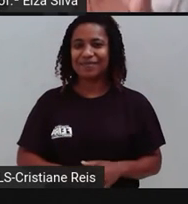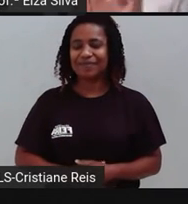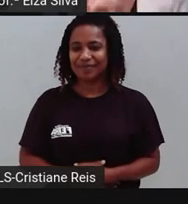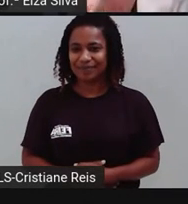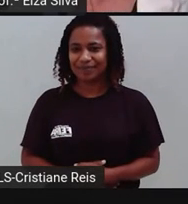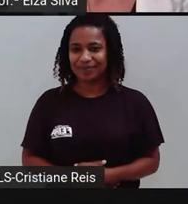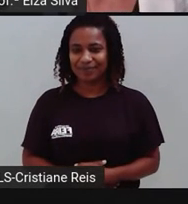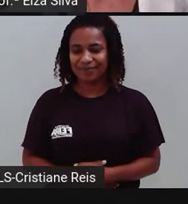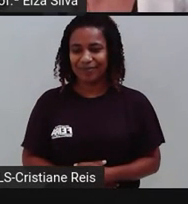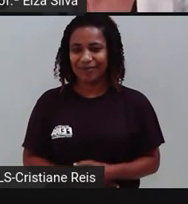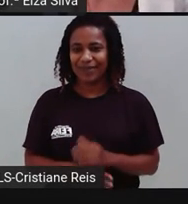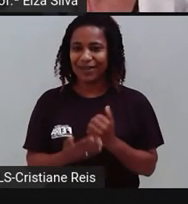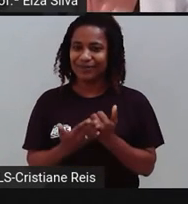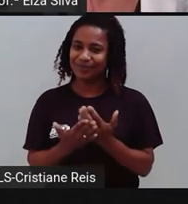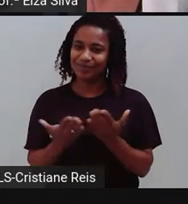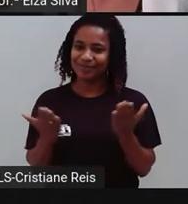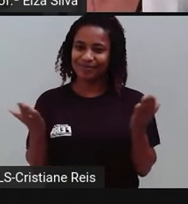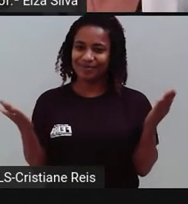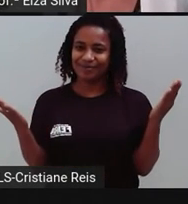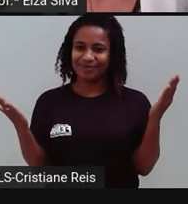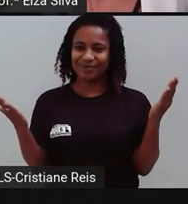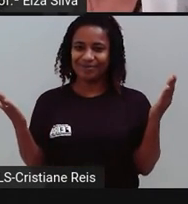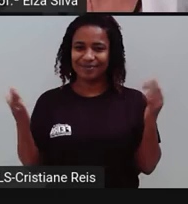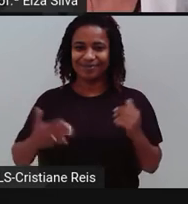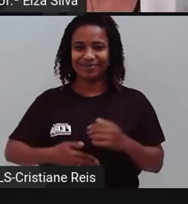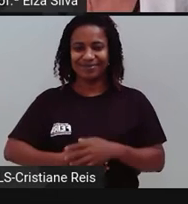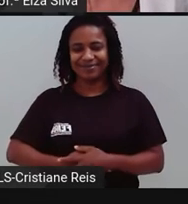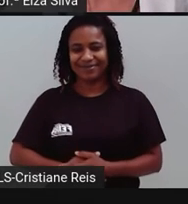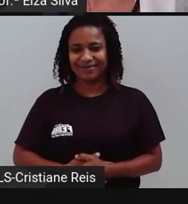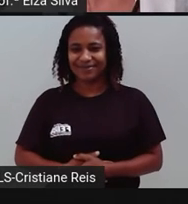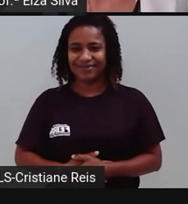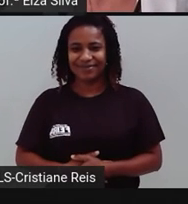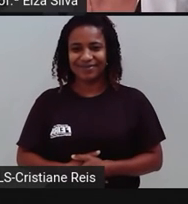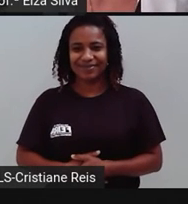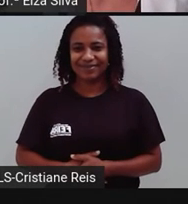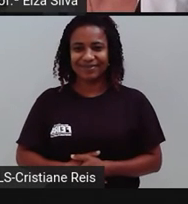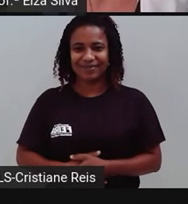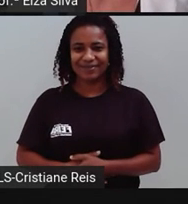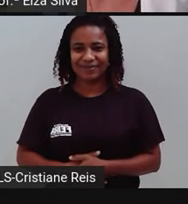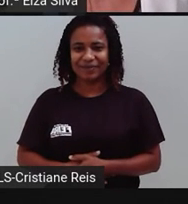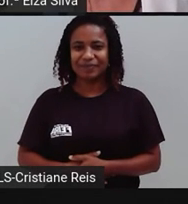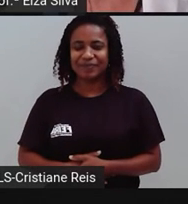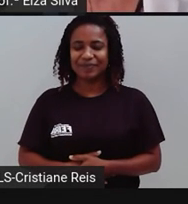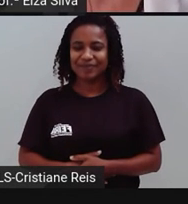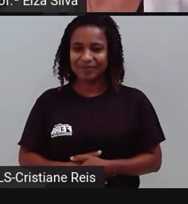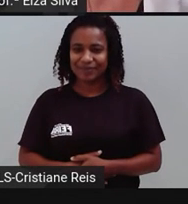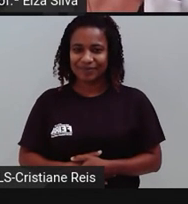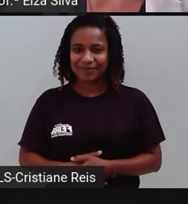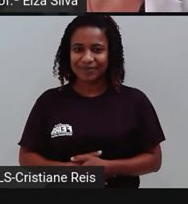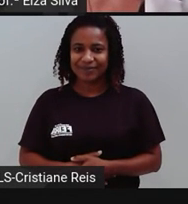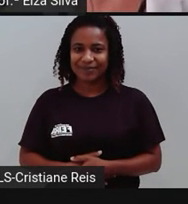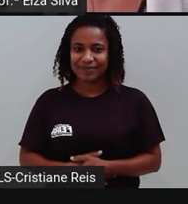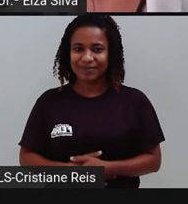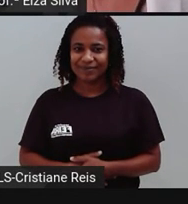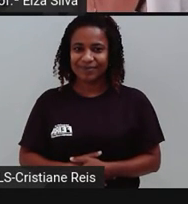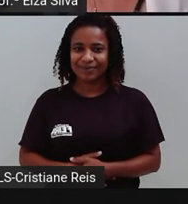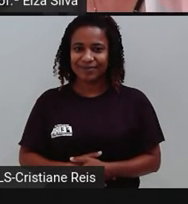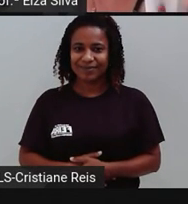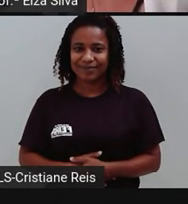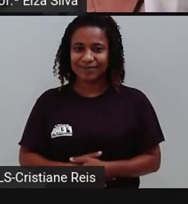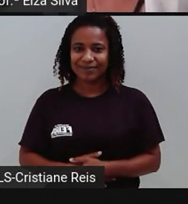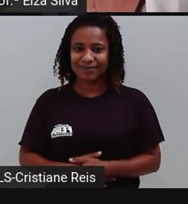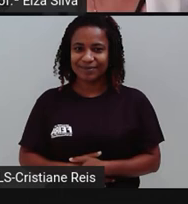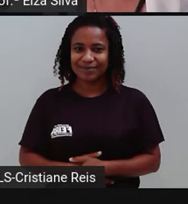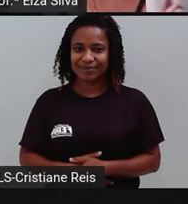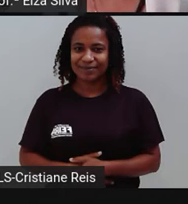you feel like a room without a roof Because I'm happy, clap along if you feel like happiness is